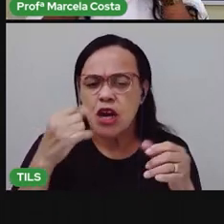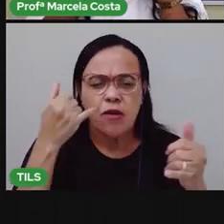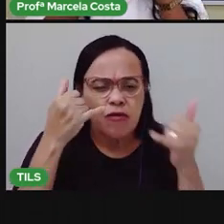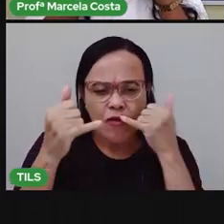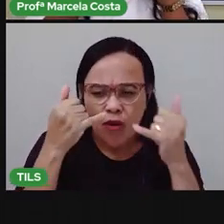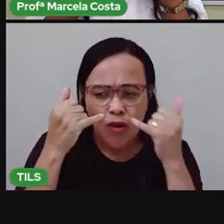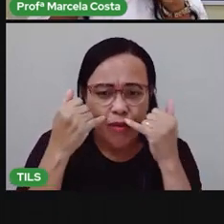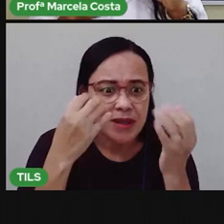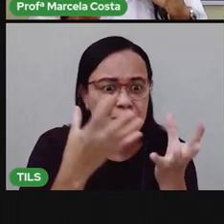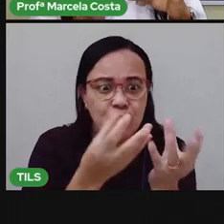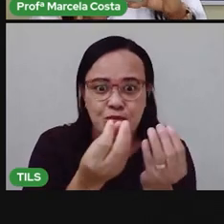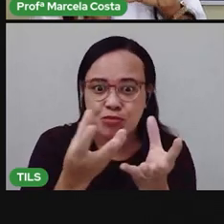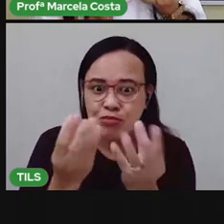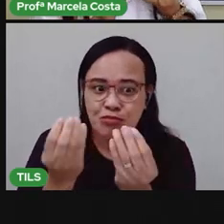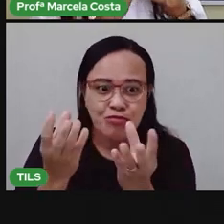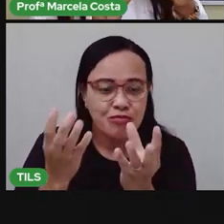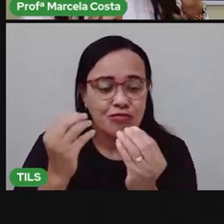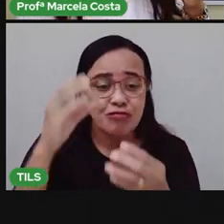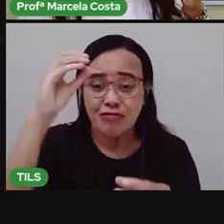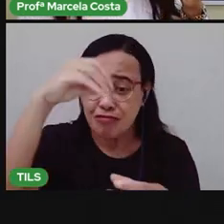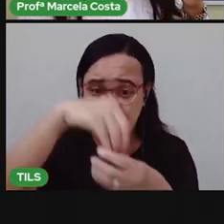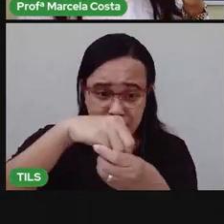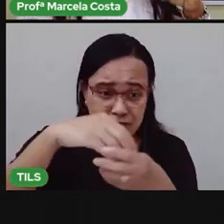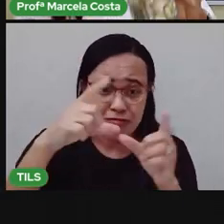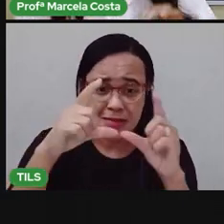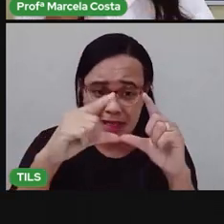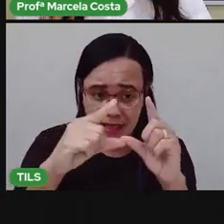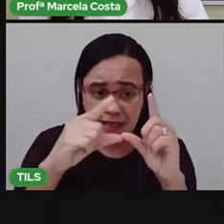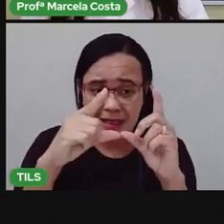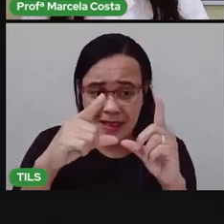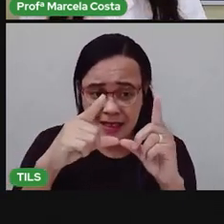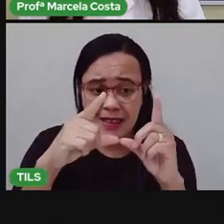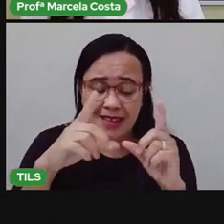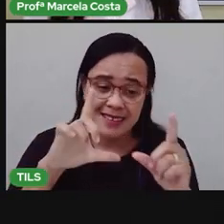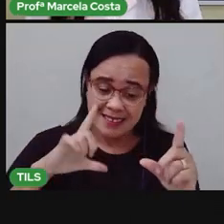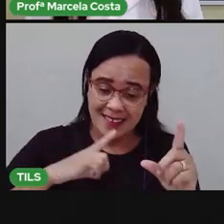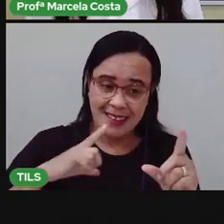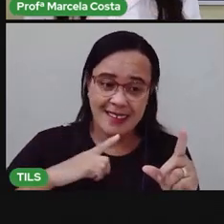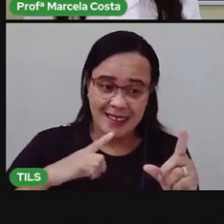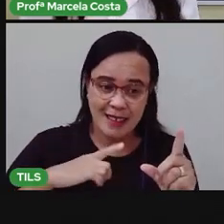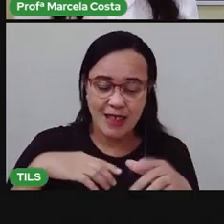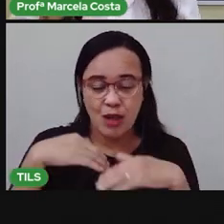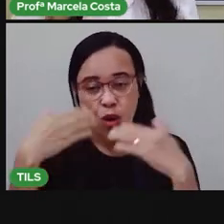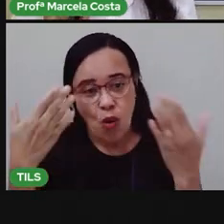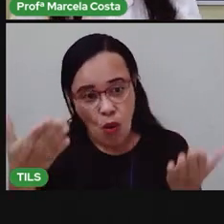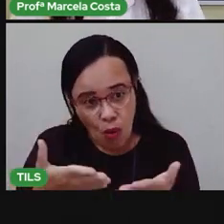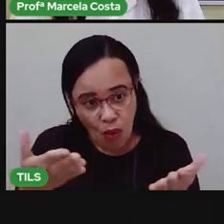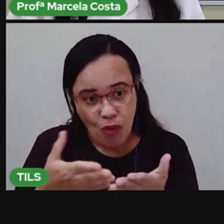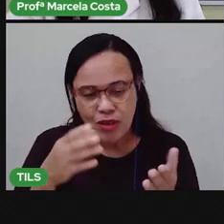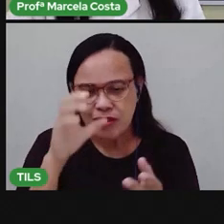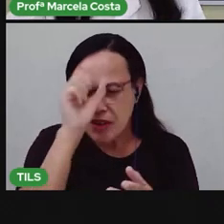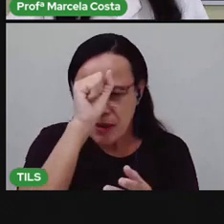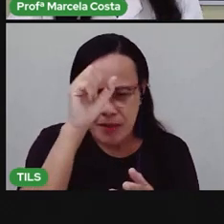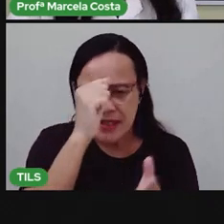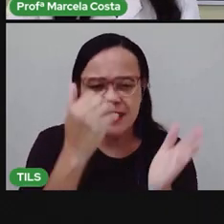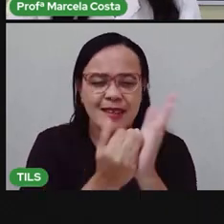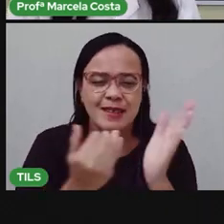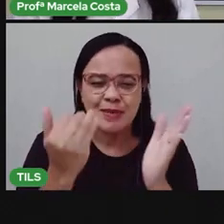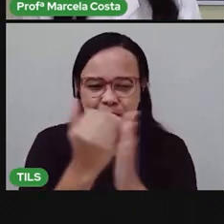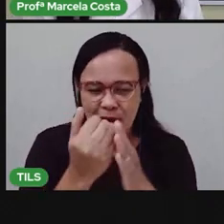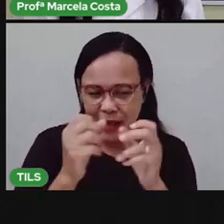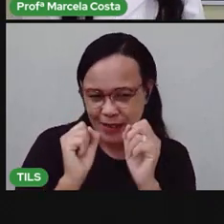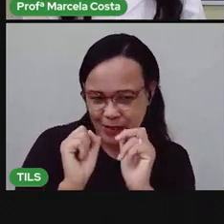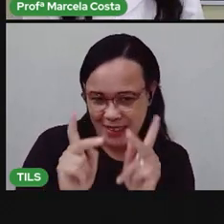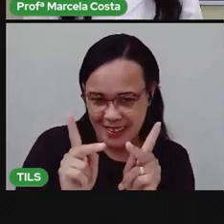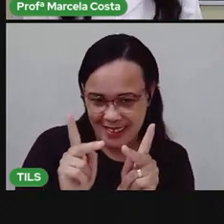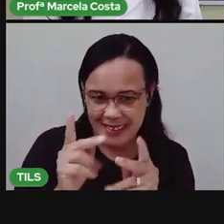tem nesse produto. A gente vai explorar isso logo mais, no decorrer da aula.